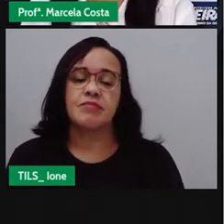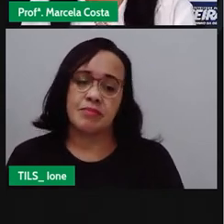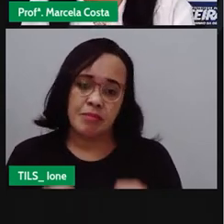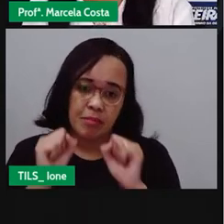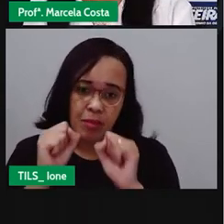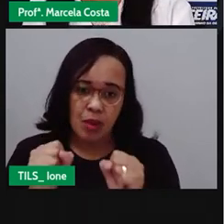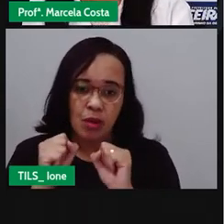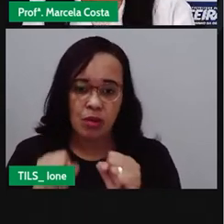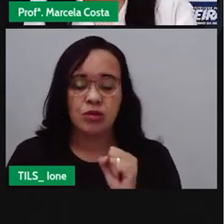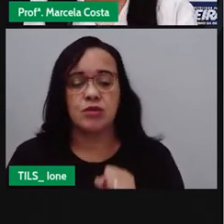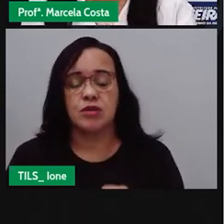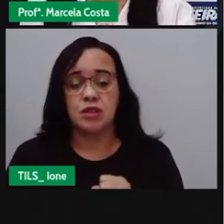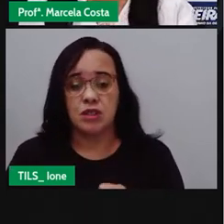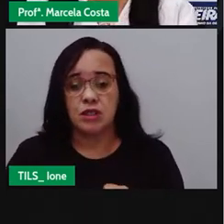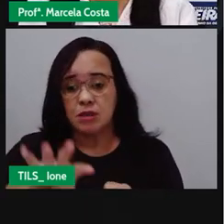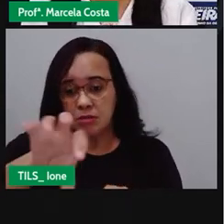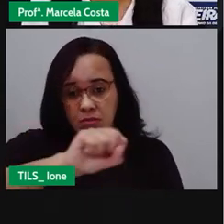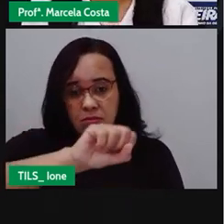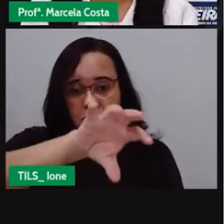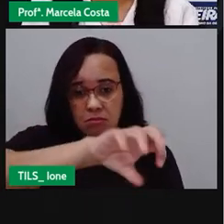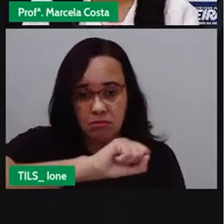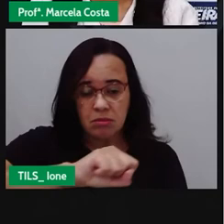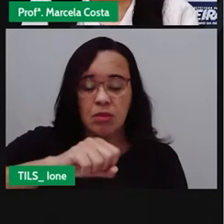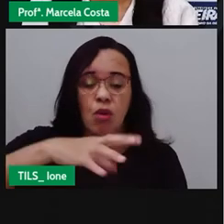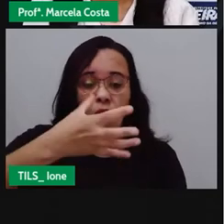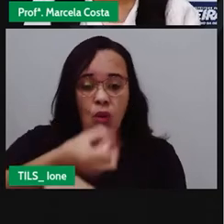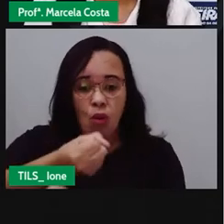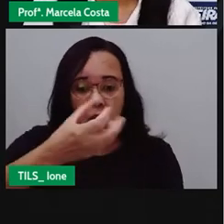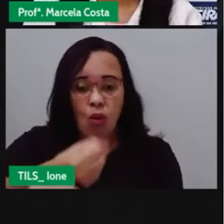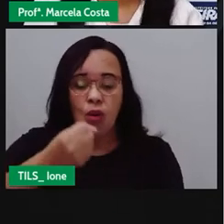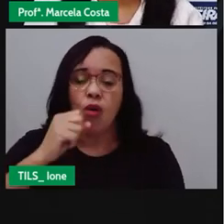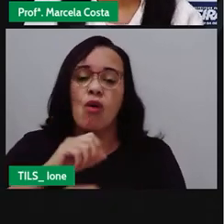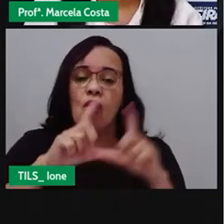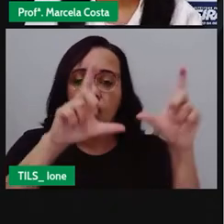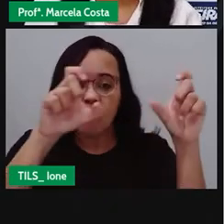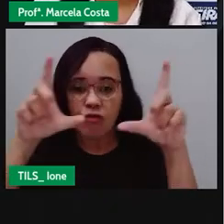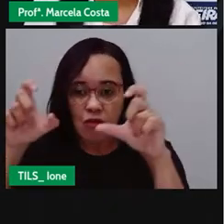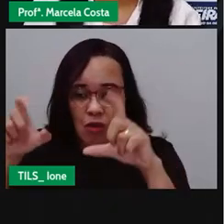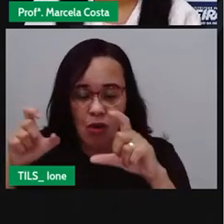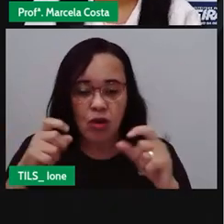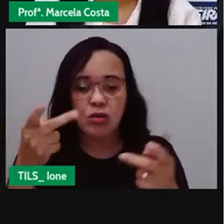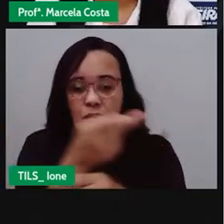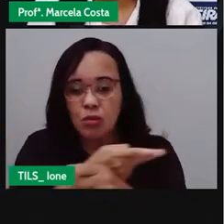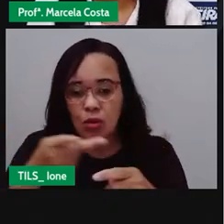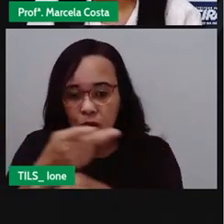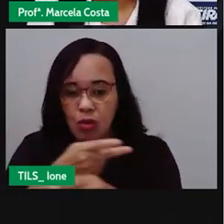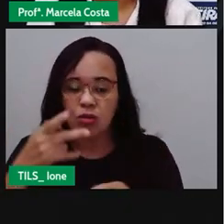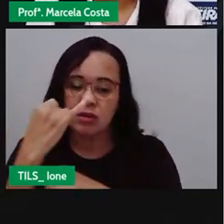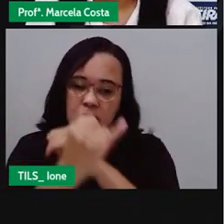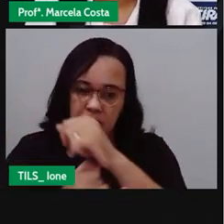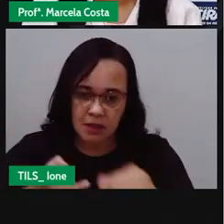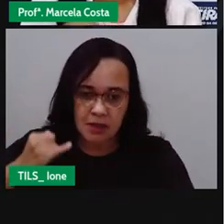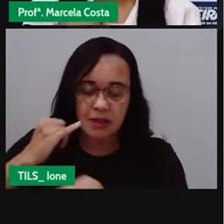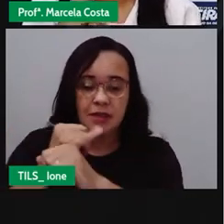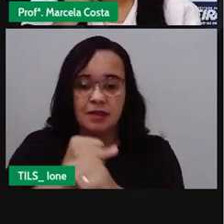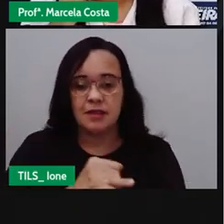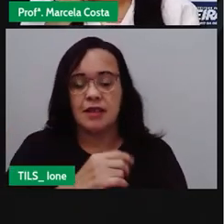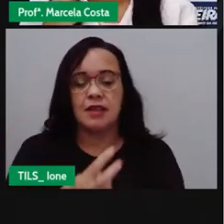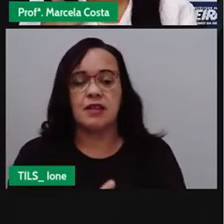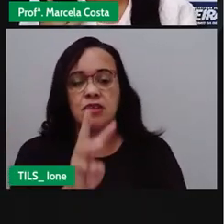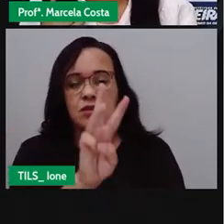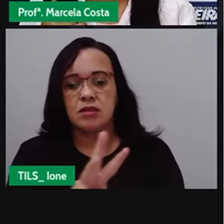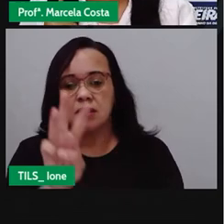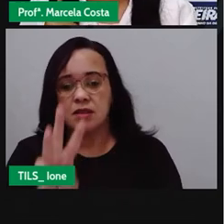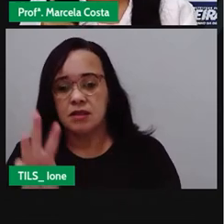pegar algumas fotos do lugar você pode procurar em sites na internet pegar a foto do lugar e pode